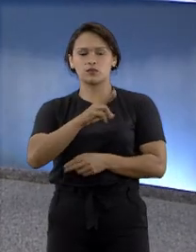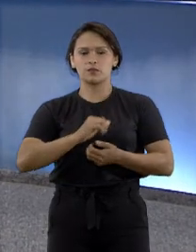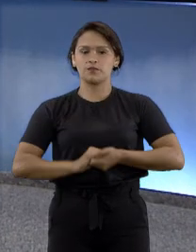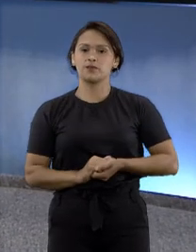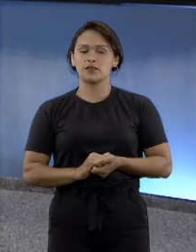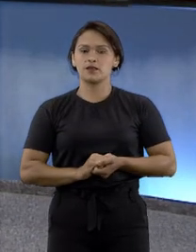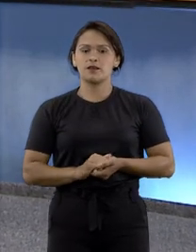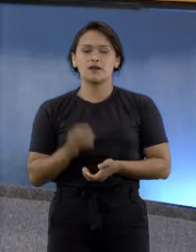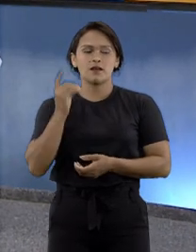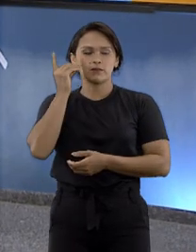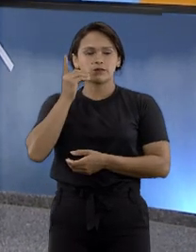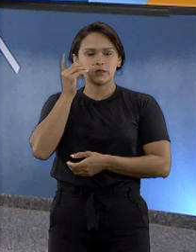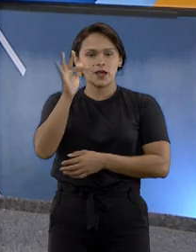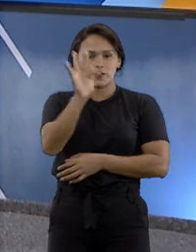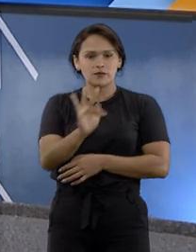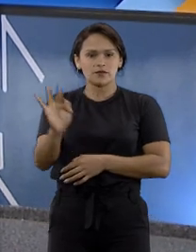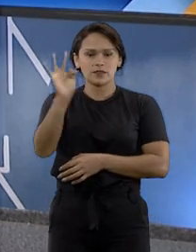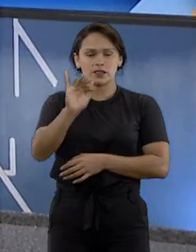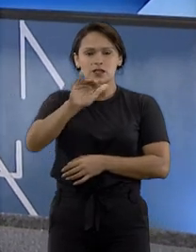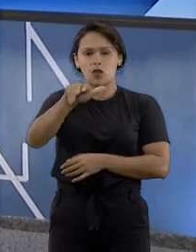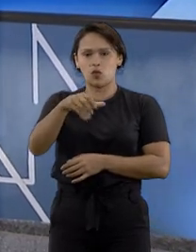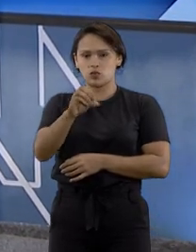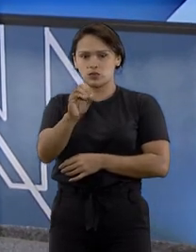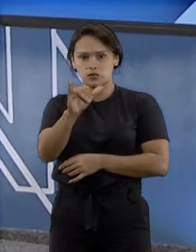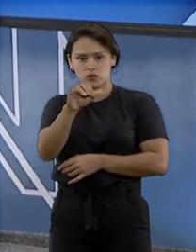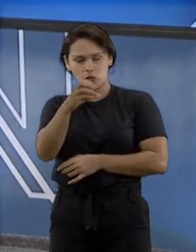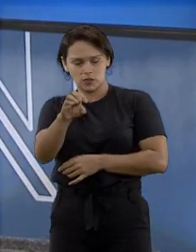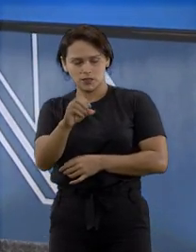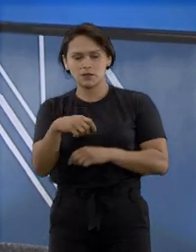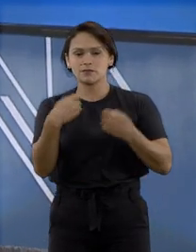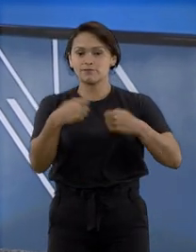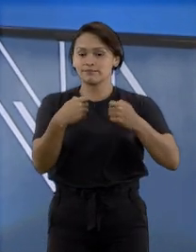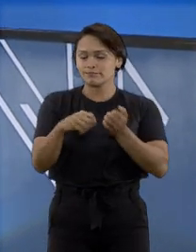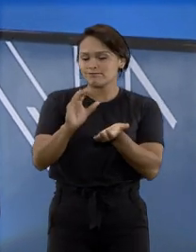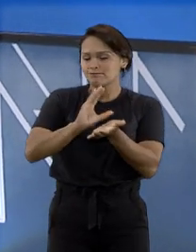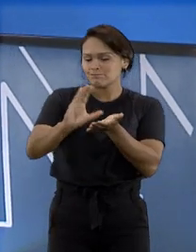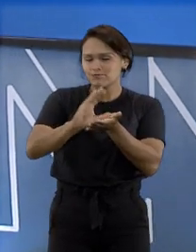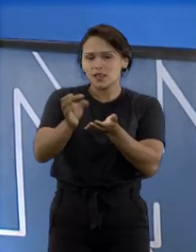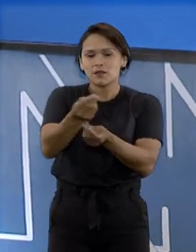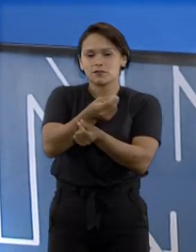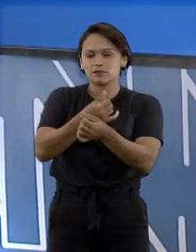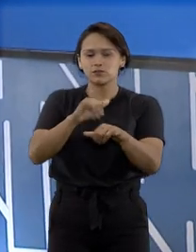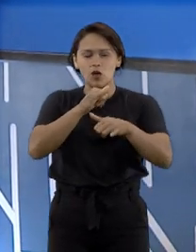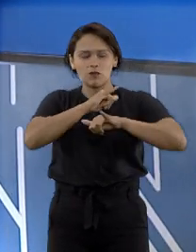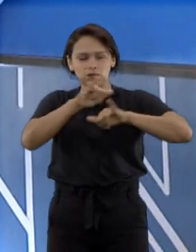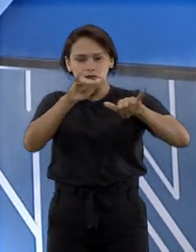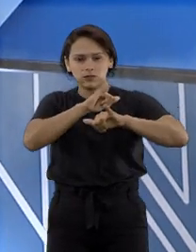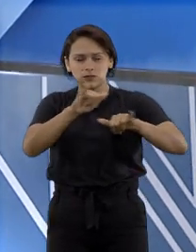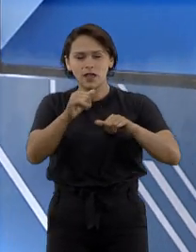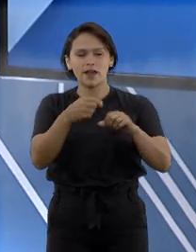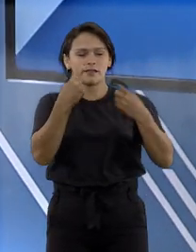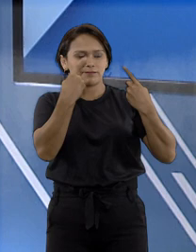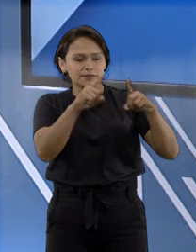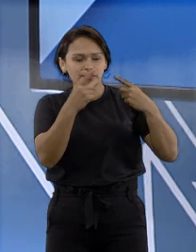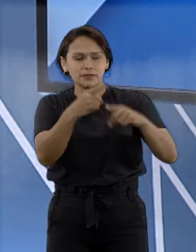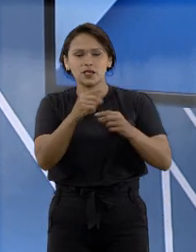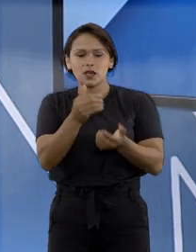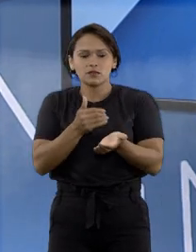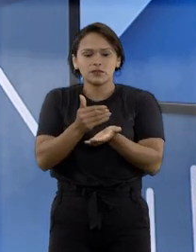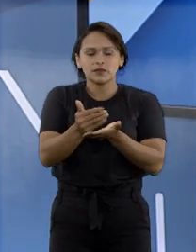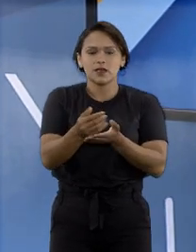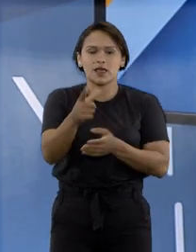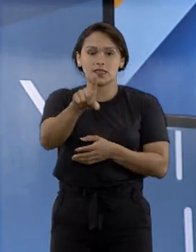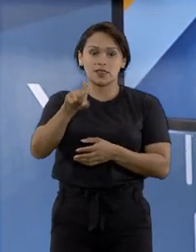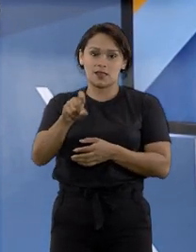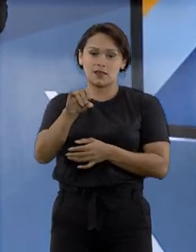deputada federal, Joyce Hasselman, vai ter que indenizar ex-senadora por ofensas durante cobertura do impeachment da ex